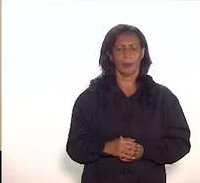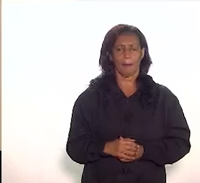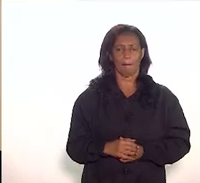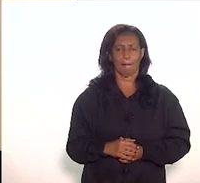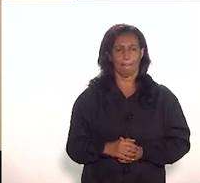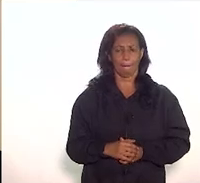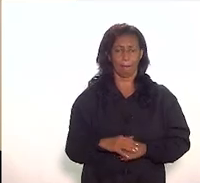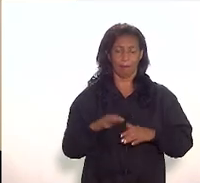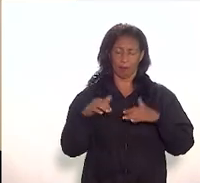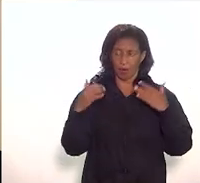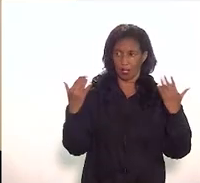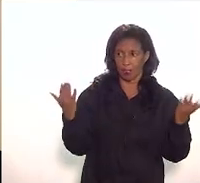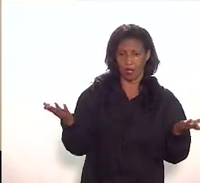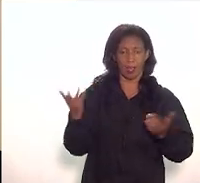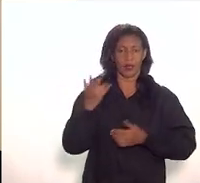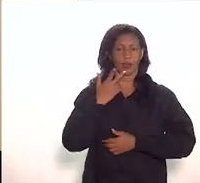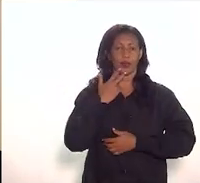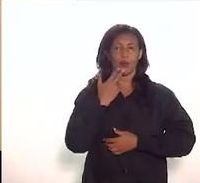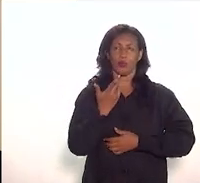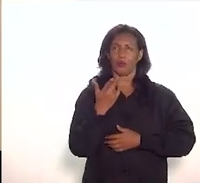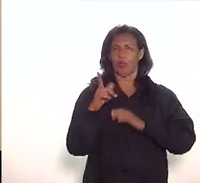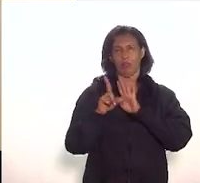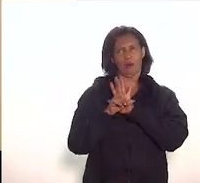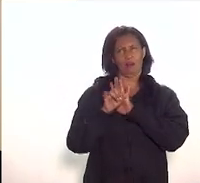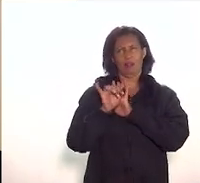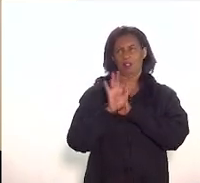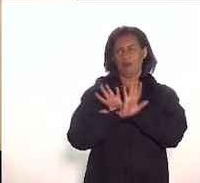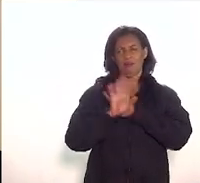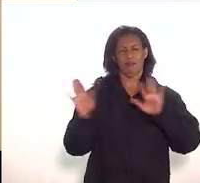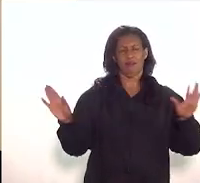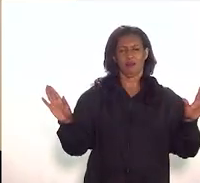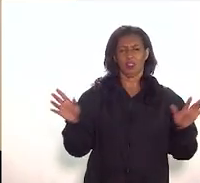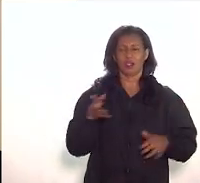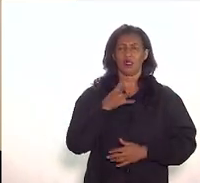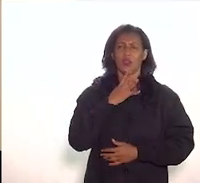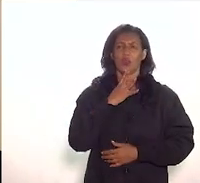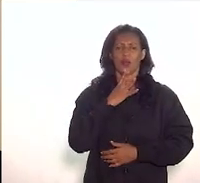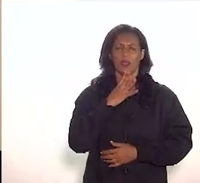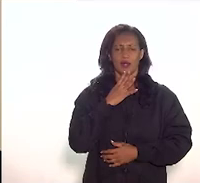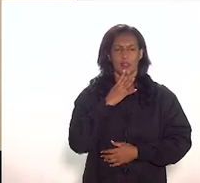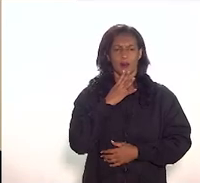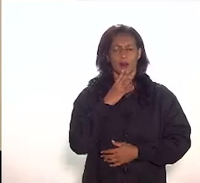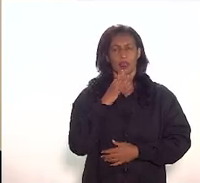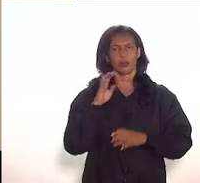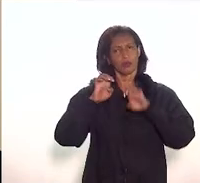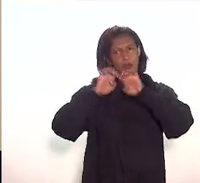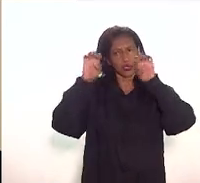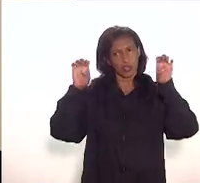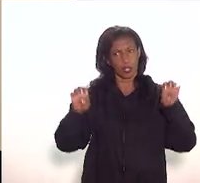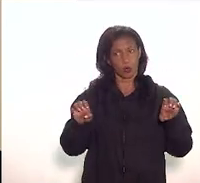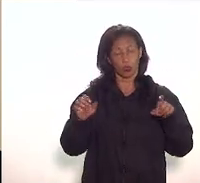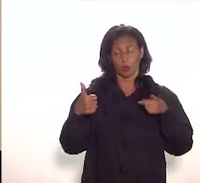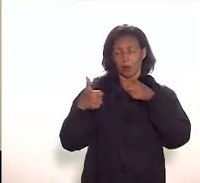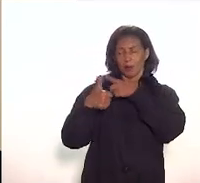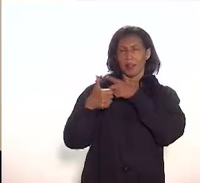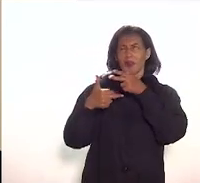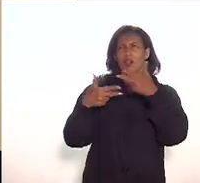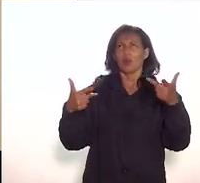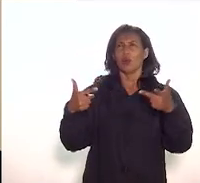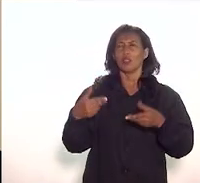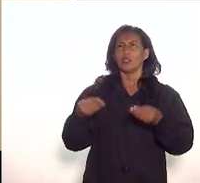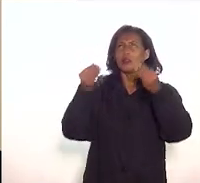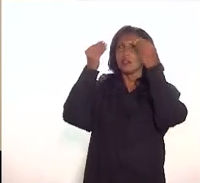claro que eu não estou falando aqui para leigo todos sabem tem conhecimento desse estatuto mas a primeira coisa que me vem